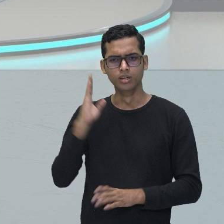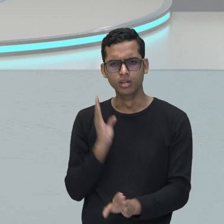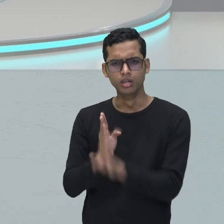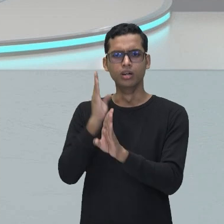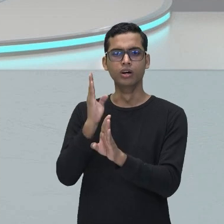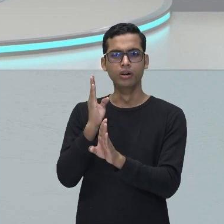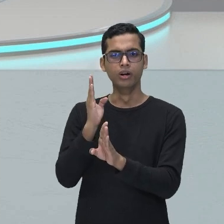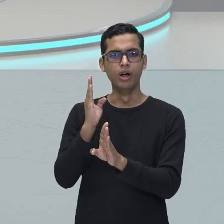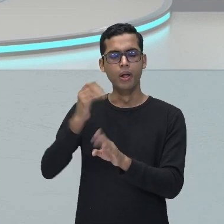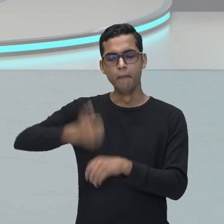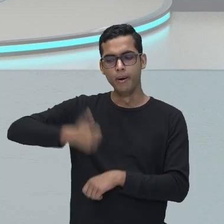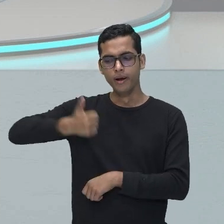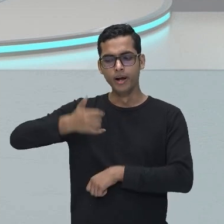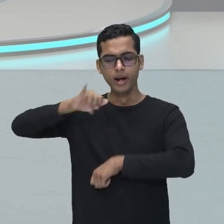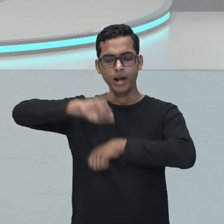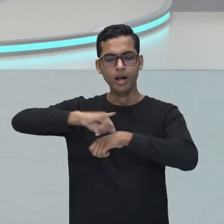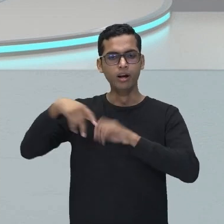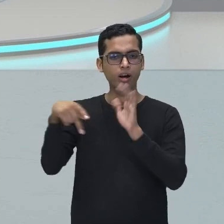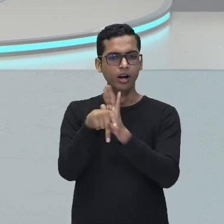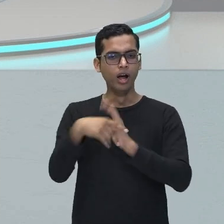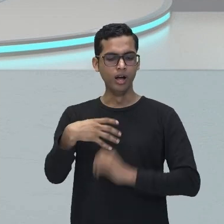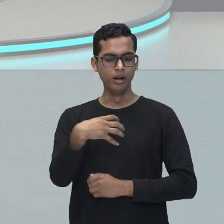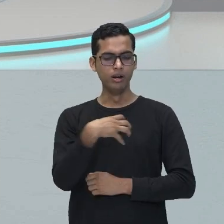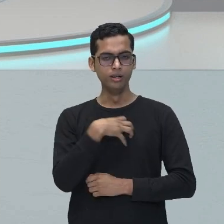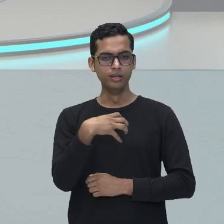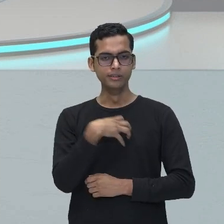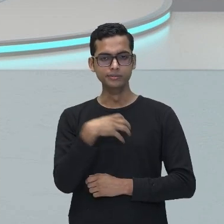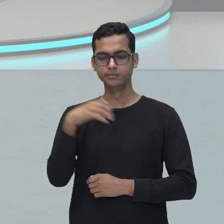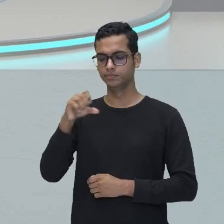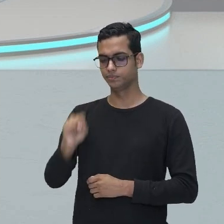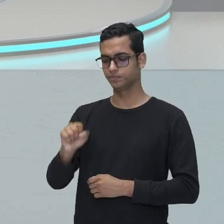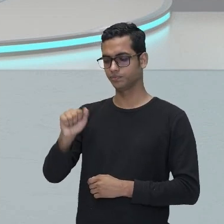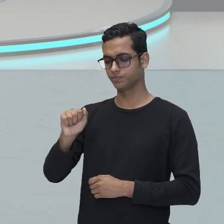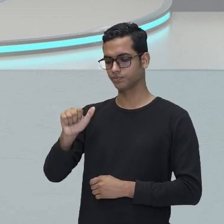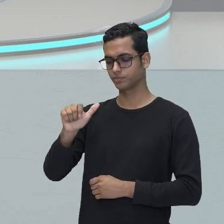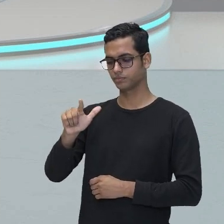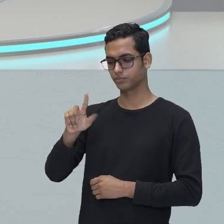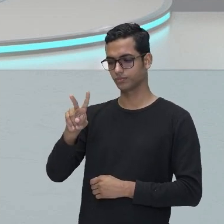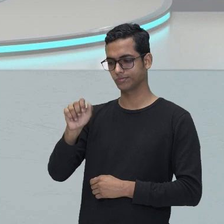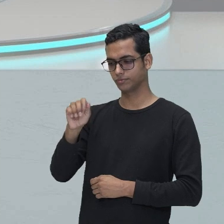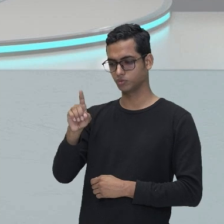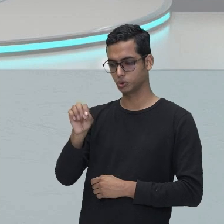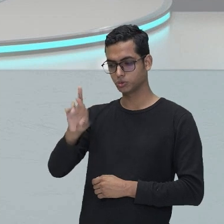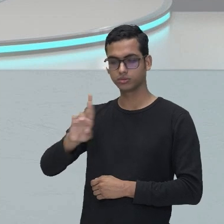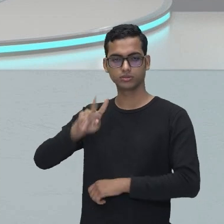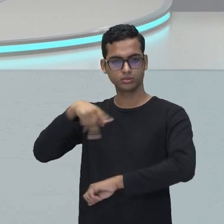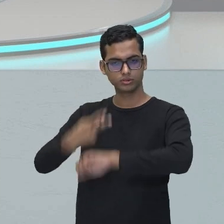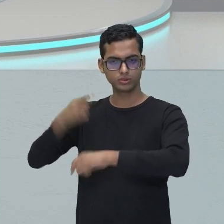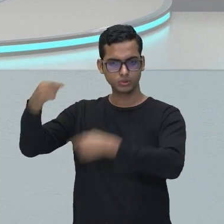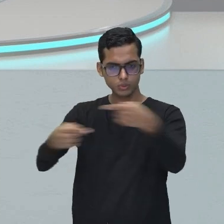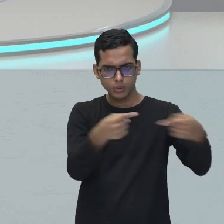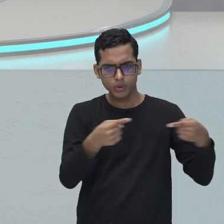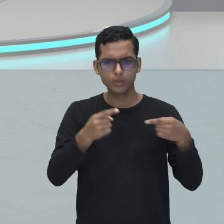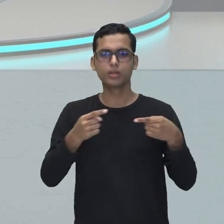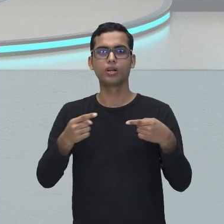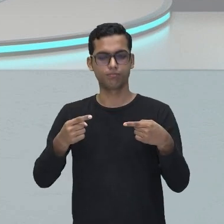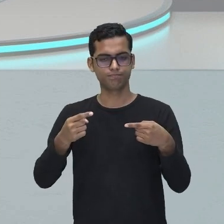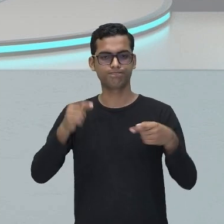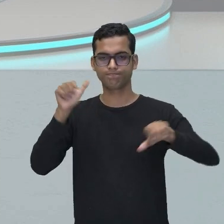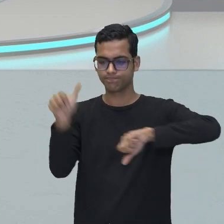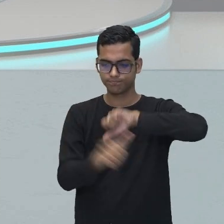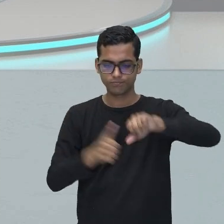foi Salvador. Mas, com o passar do tempo e questões políticas também, que nós vamos ver mais à frente,